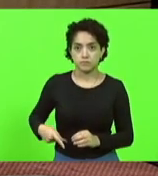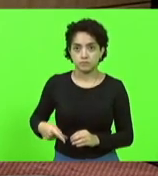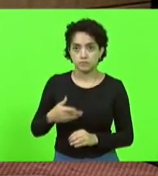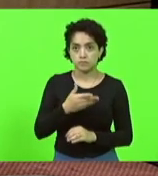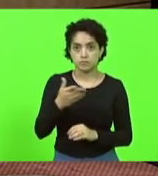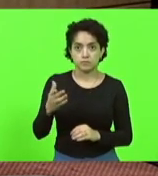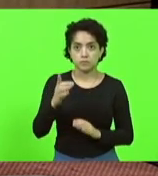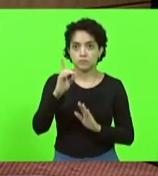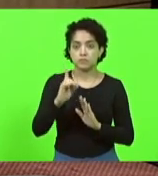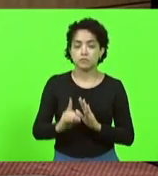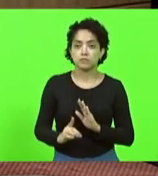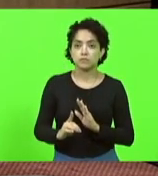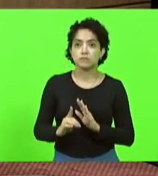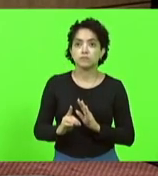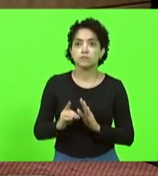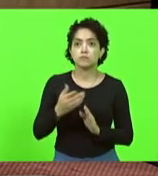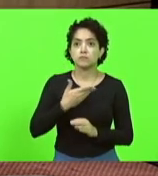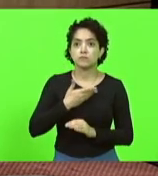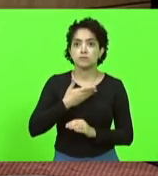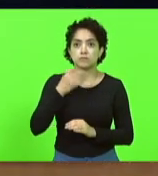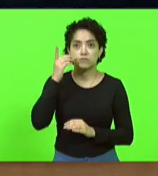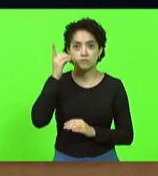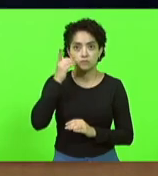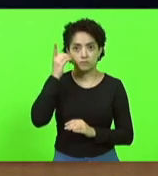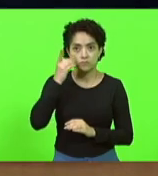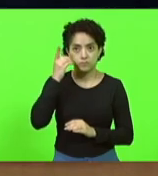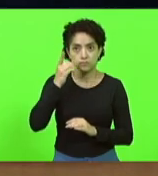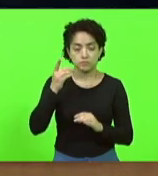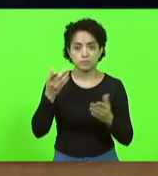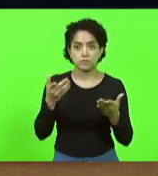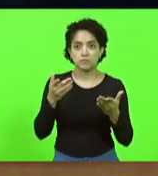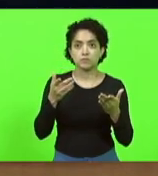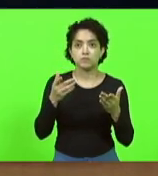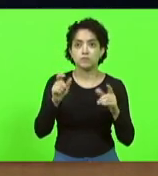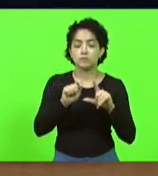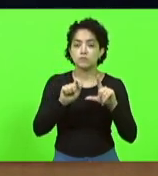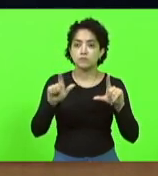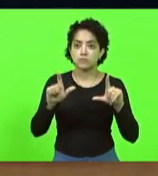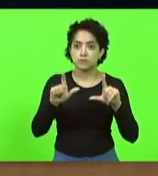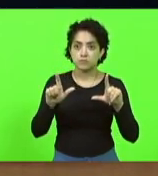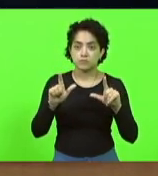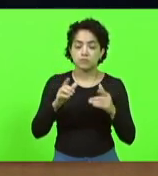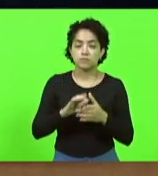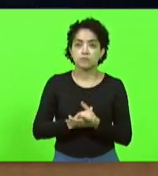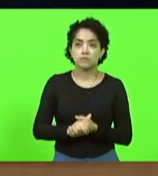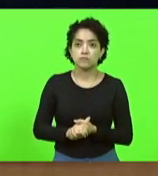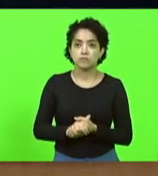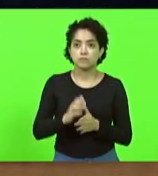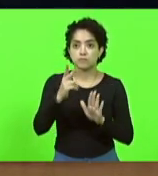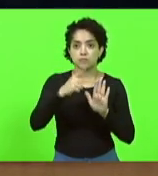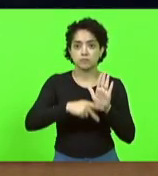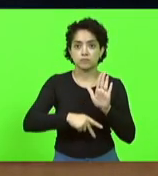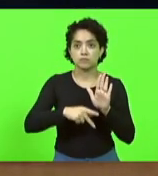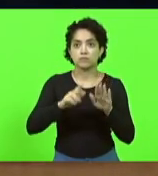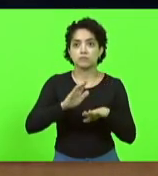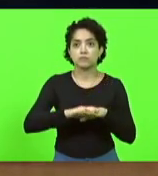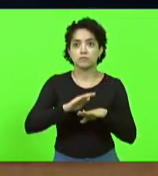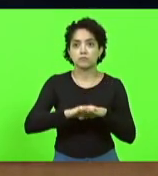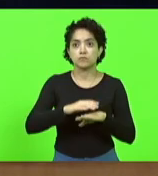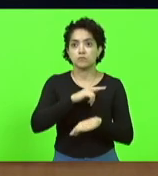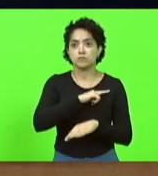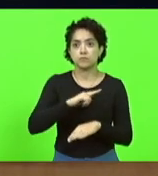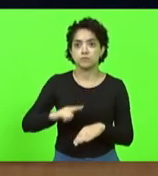a mesa diretora, os nobres colegas, quem nos assiste nos canais respectivos, projeto de origem do governador